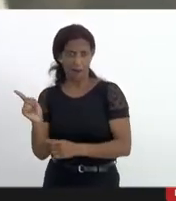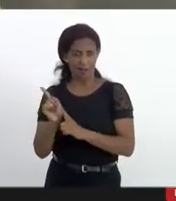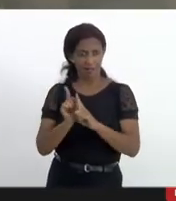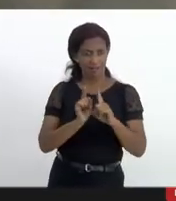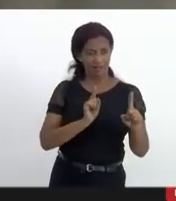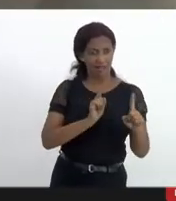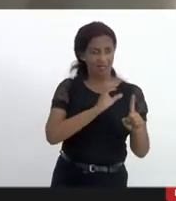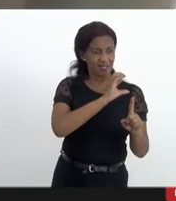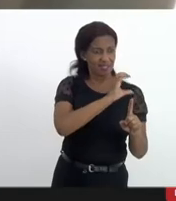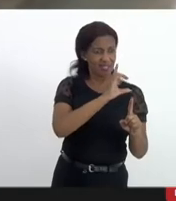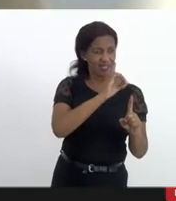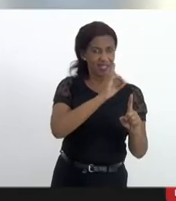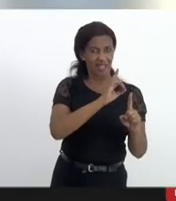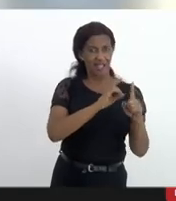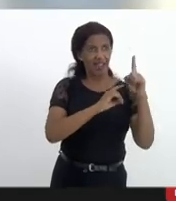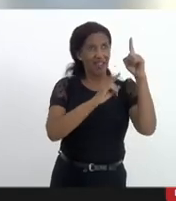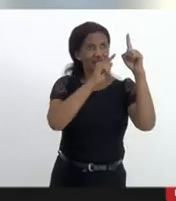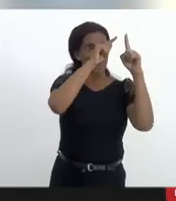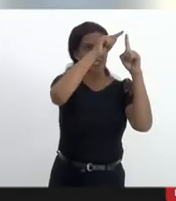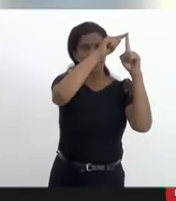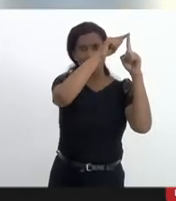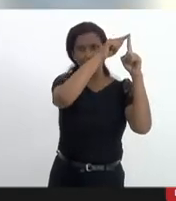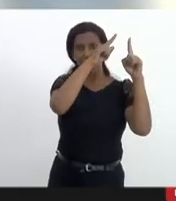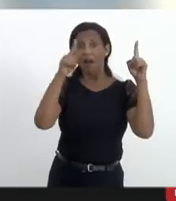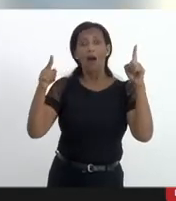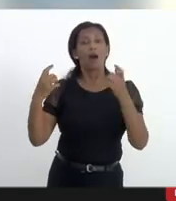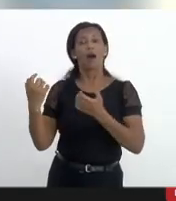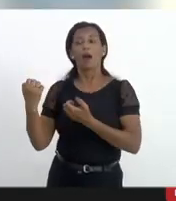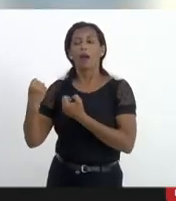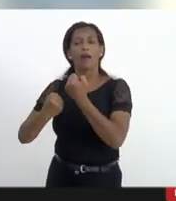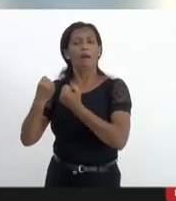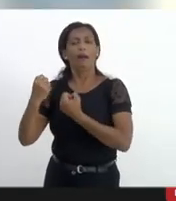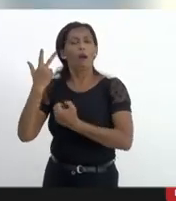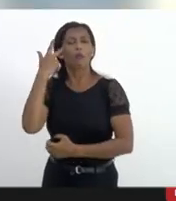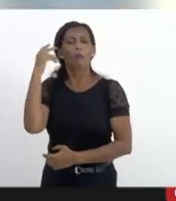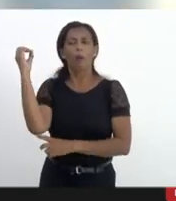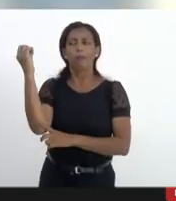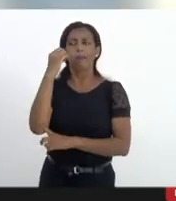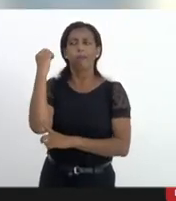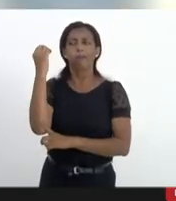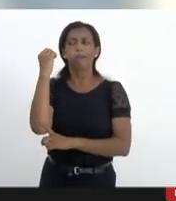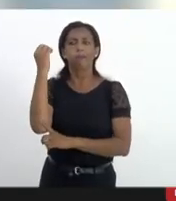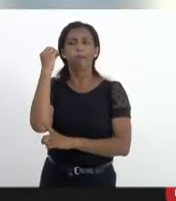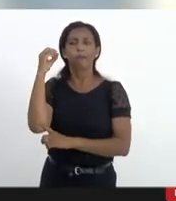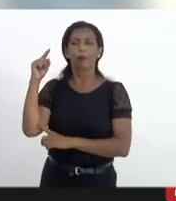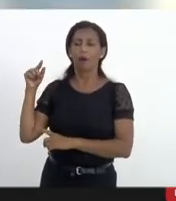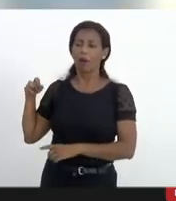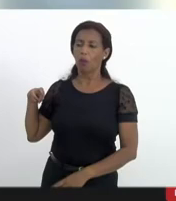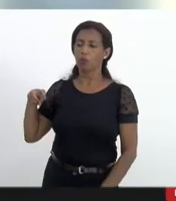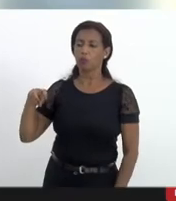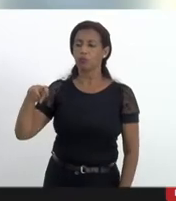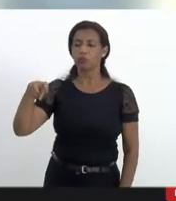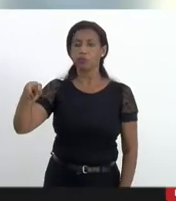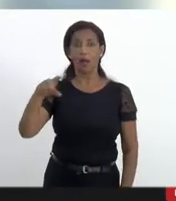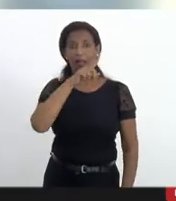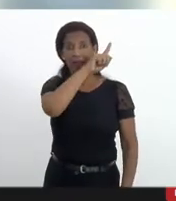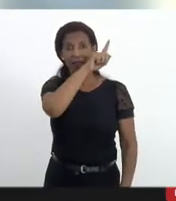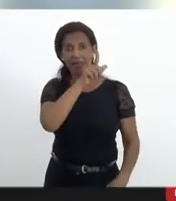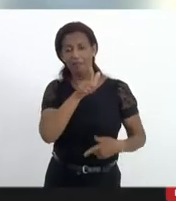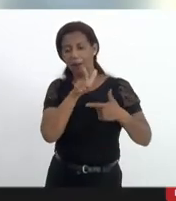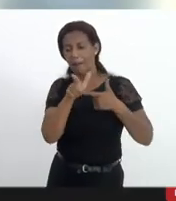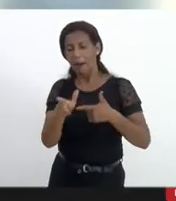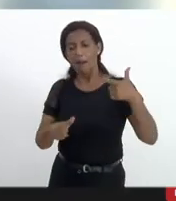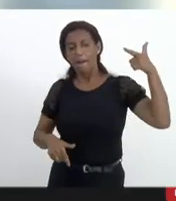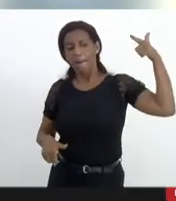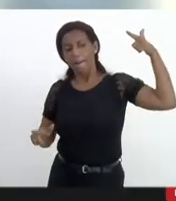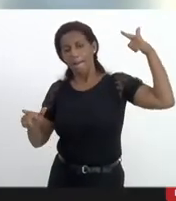passava gratuitamente esse criminoso matou um policial o chefe de família e o